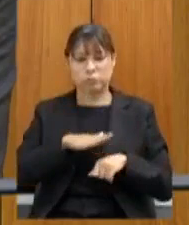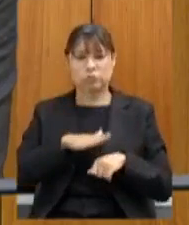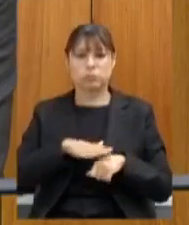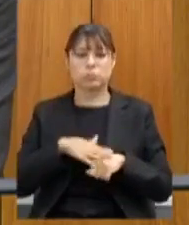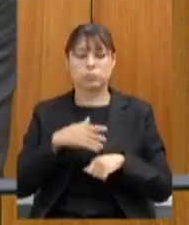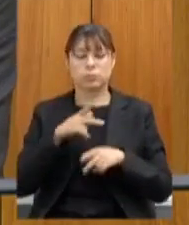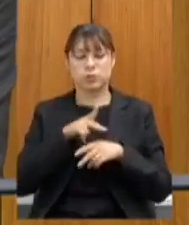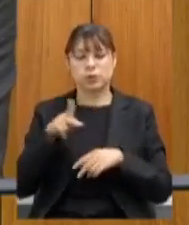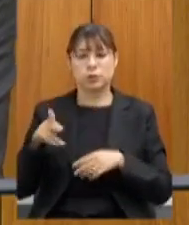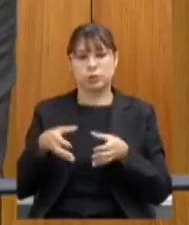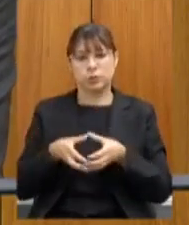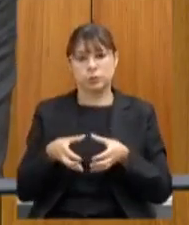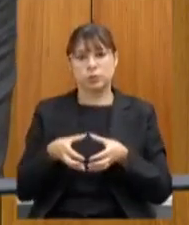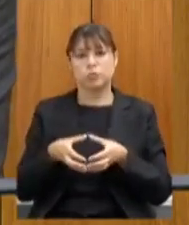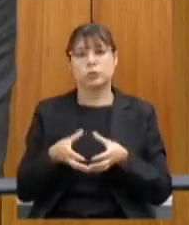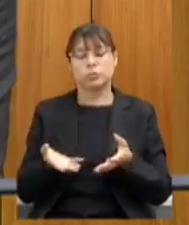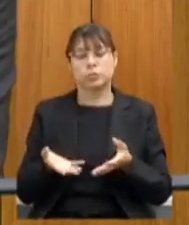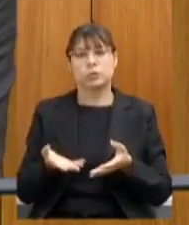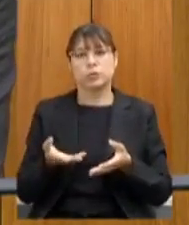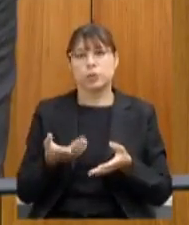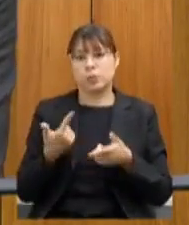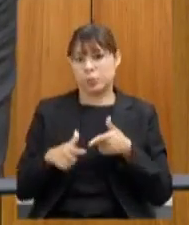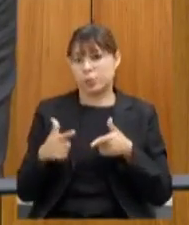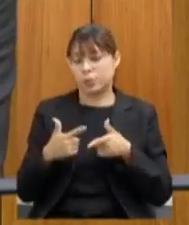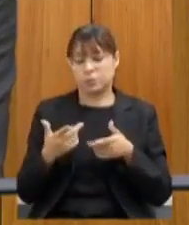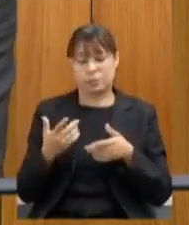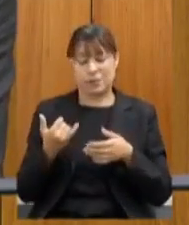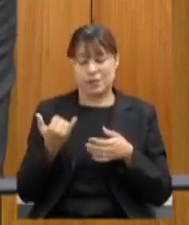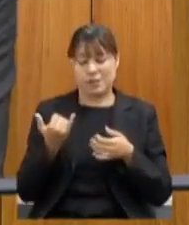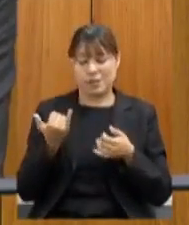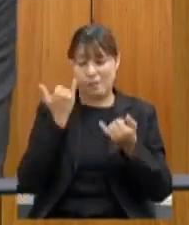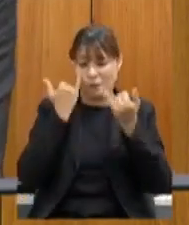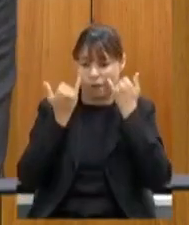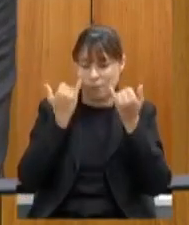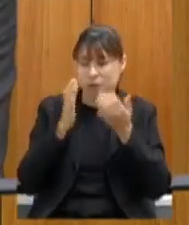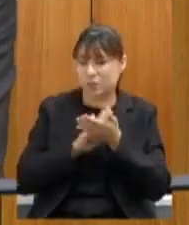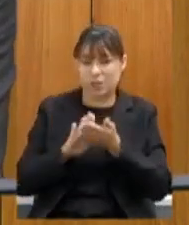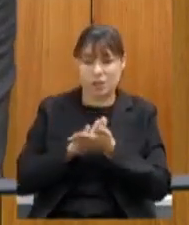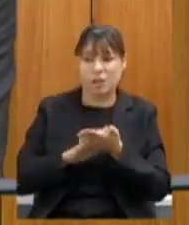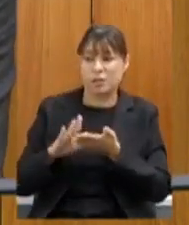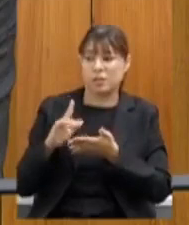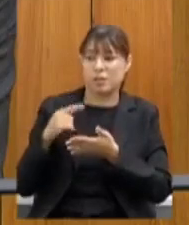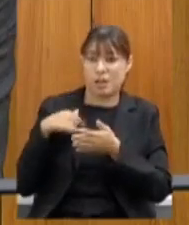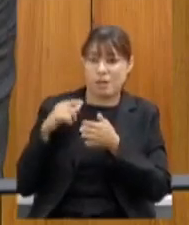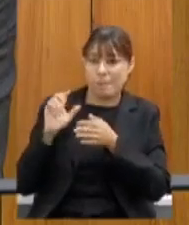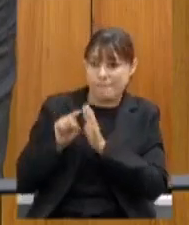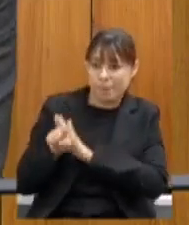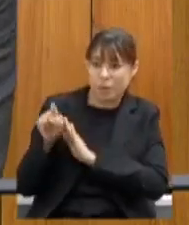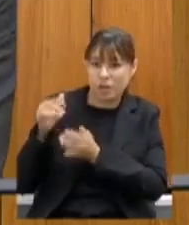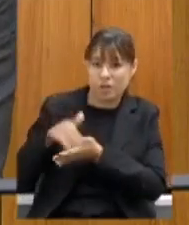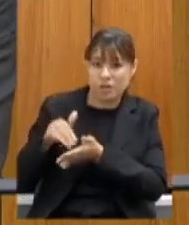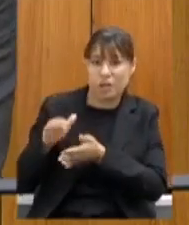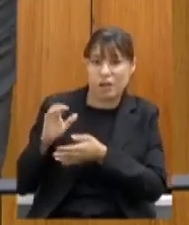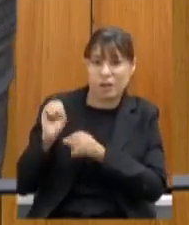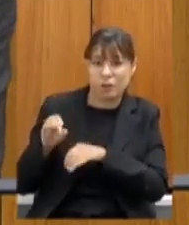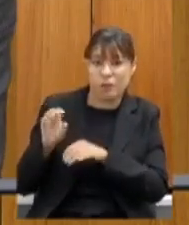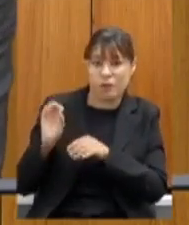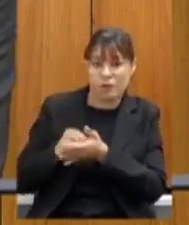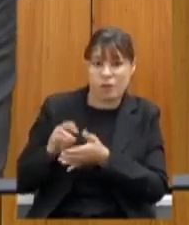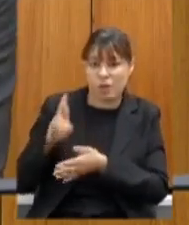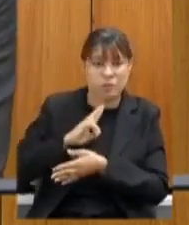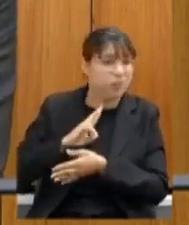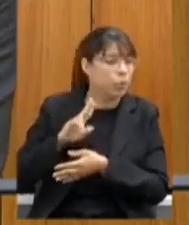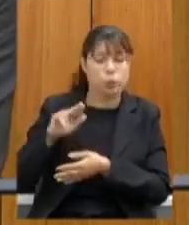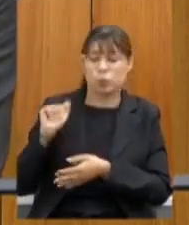como presidente da comissão nunca tivemos nenhuma informação negada pela secretaria de educação tivemos sempre uma resposta